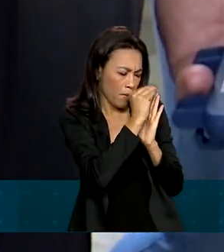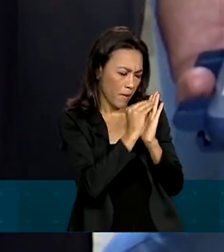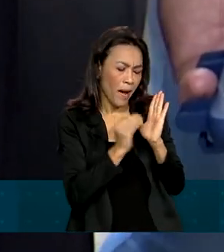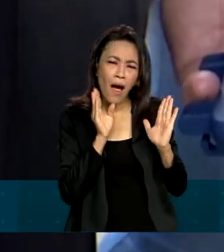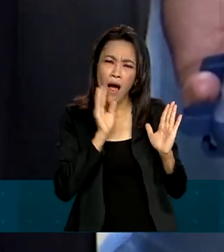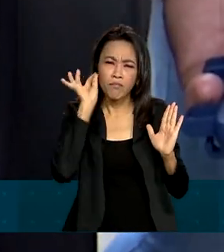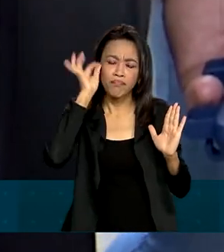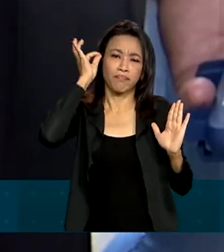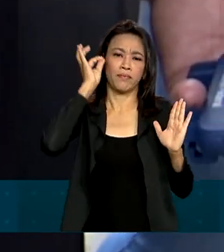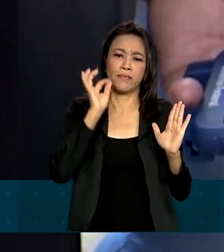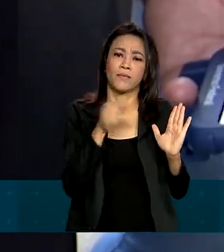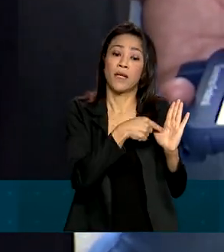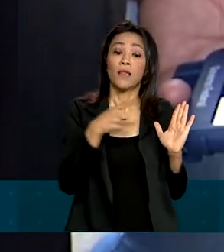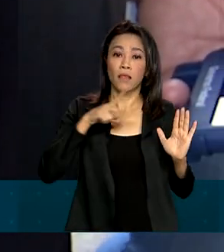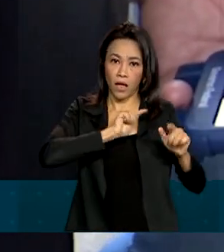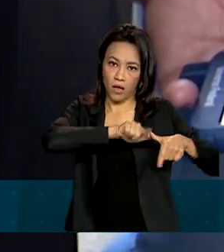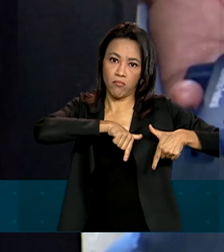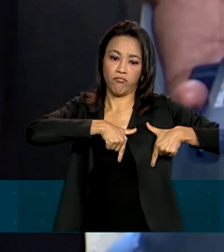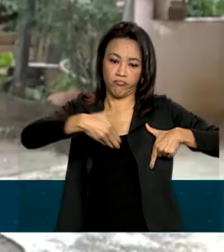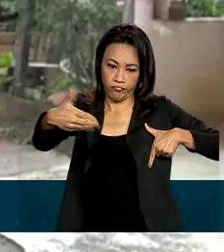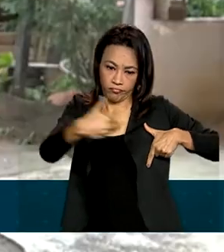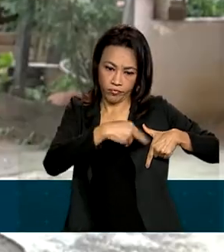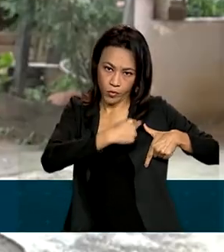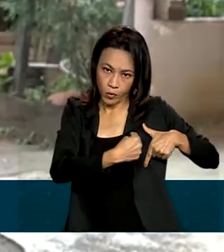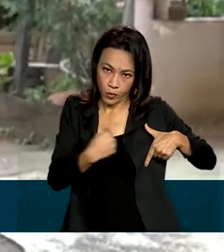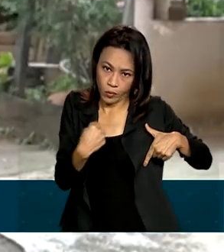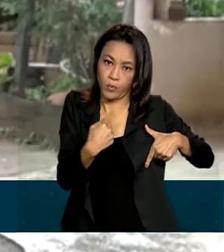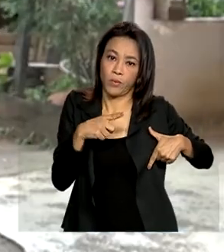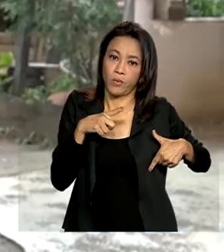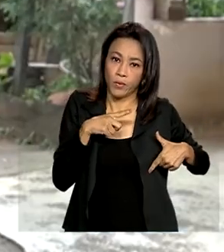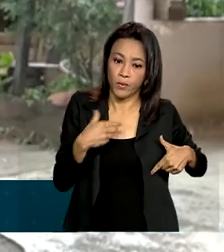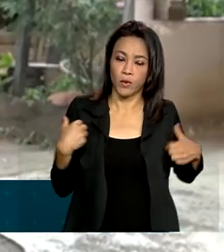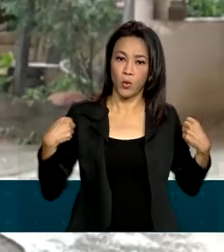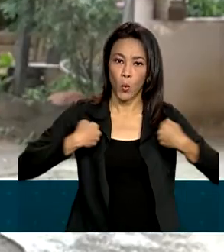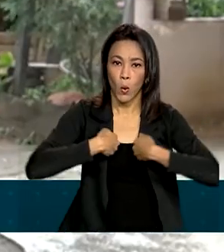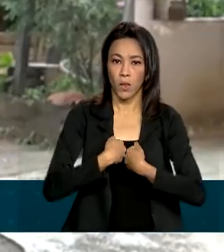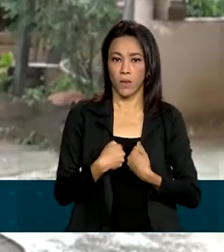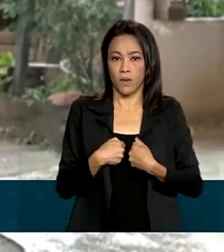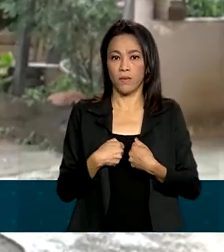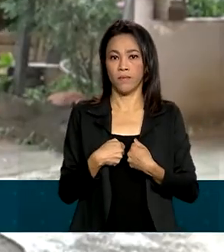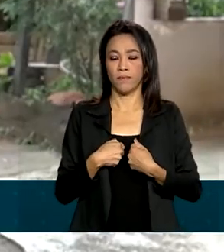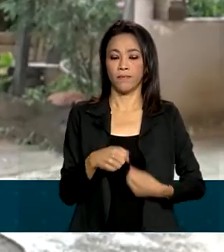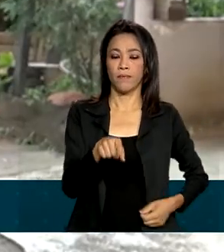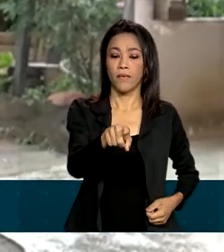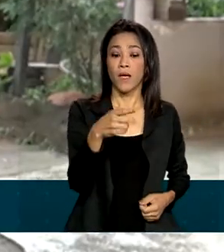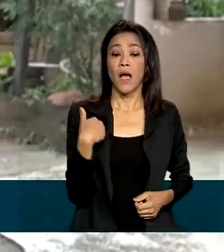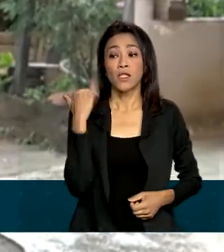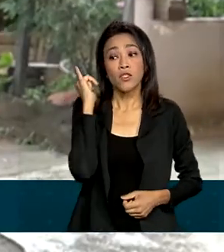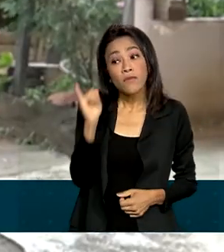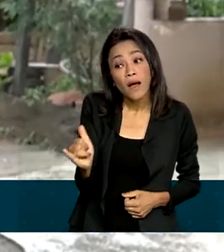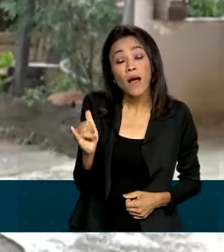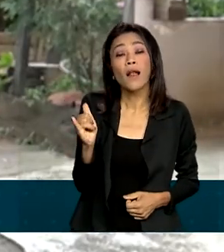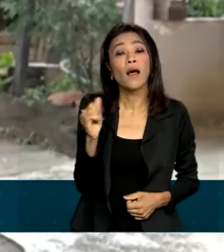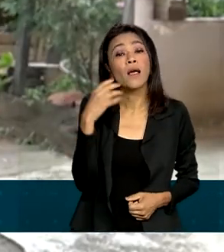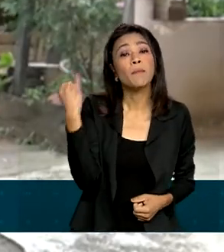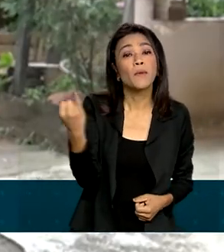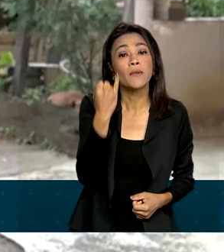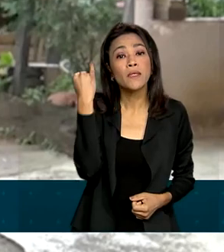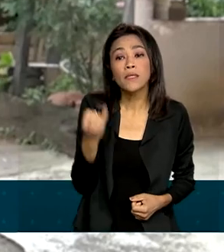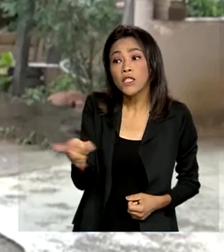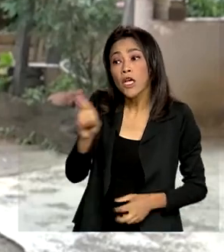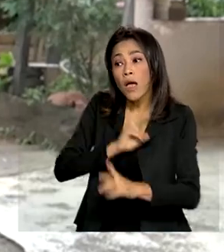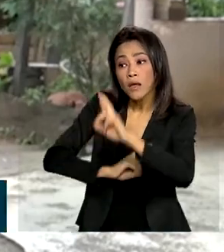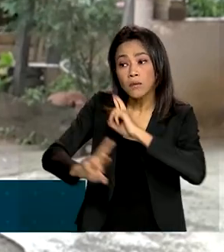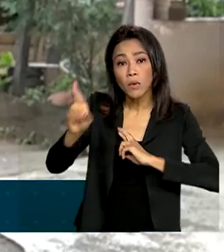são identificados com o crachá e colete. A gente reforça para a população a importância de responder a